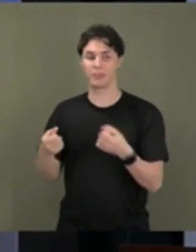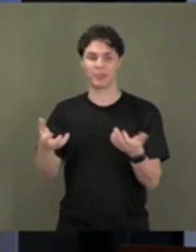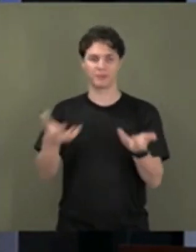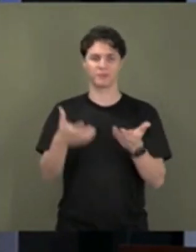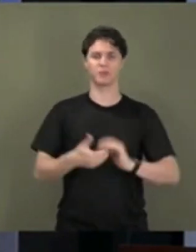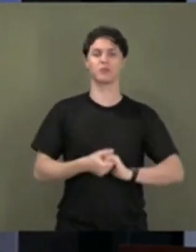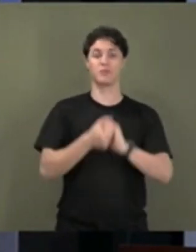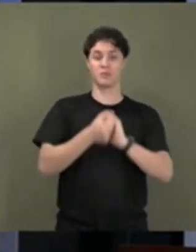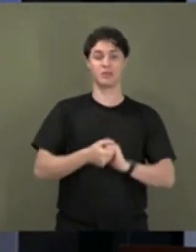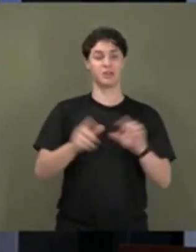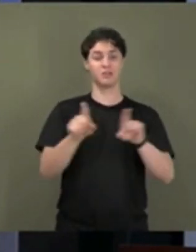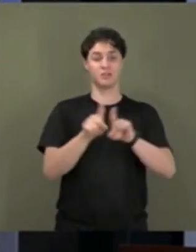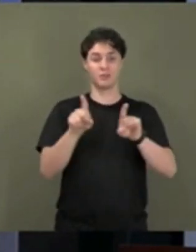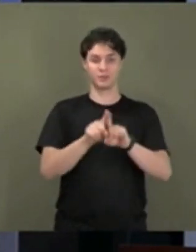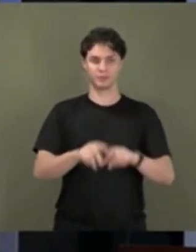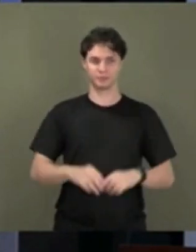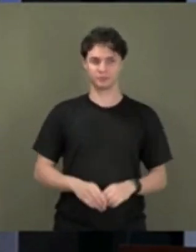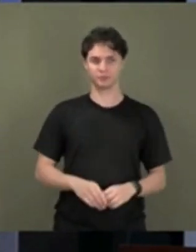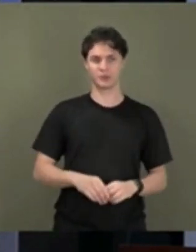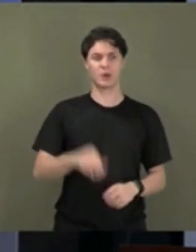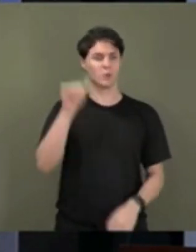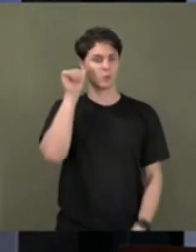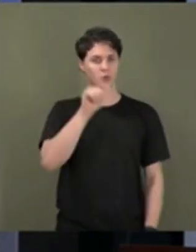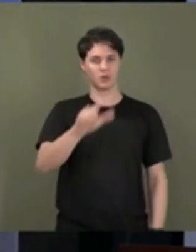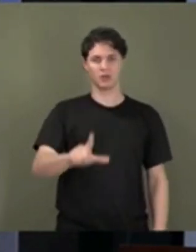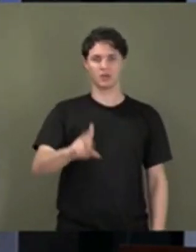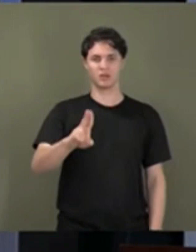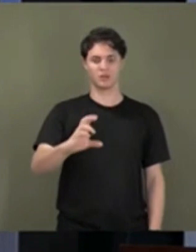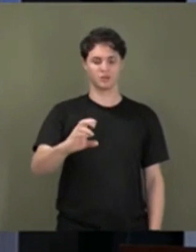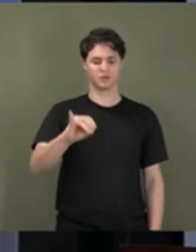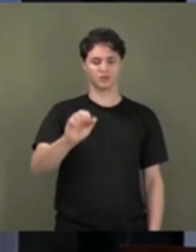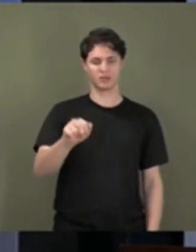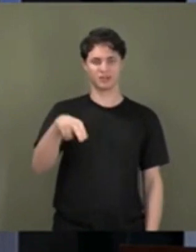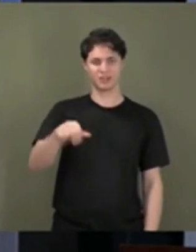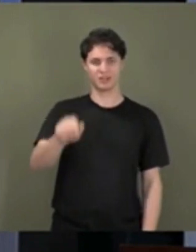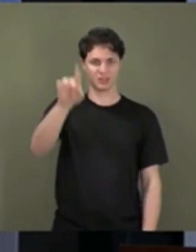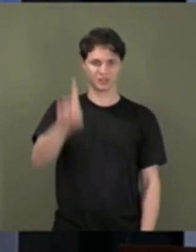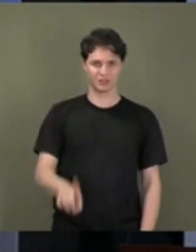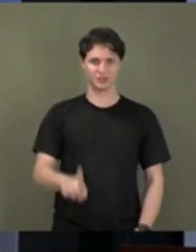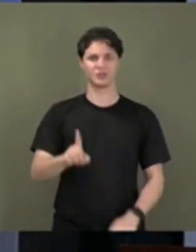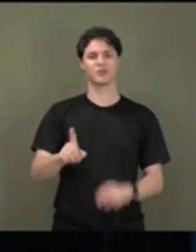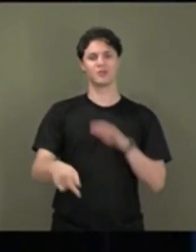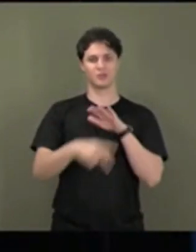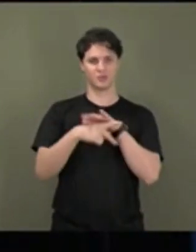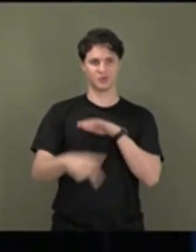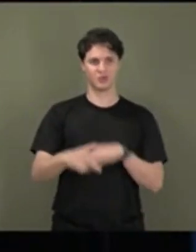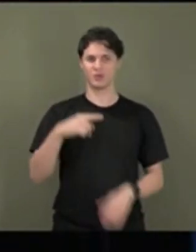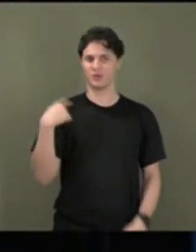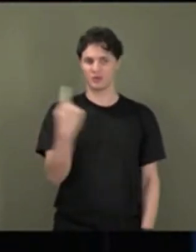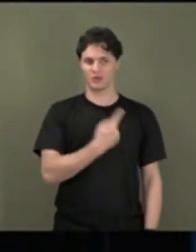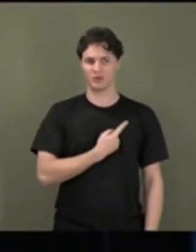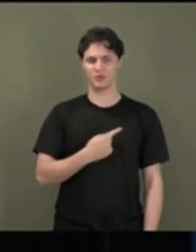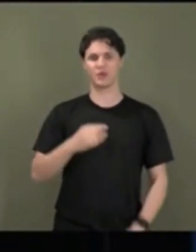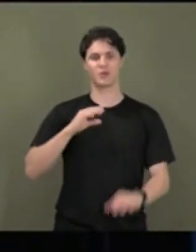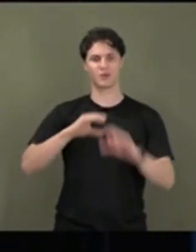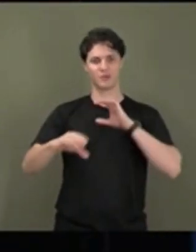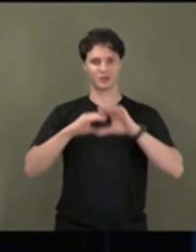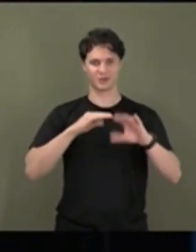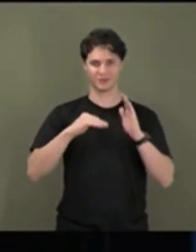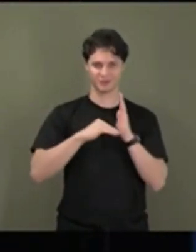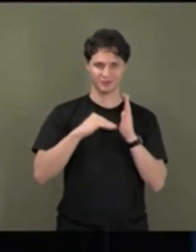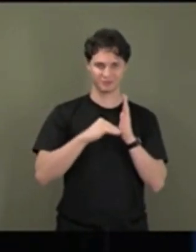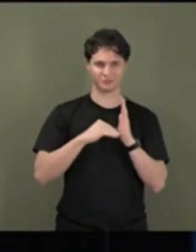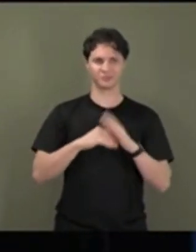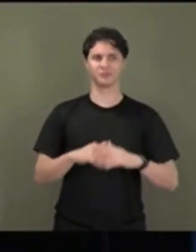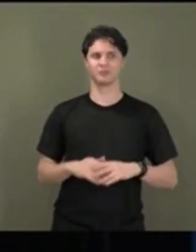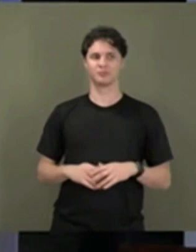a senhora Luciana Rodrigues, diretora em exercício aqui da comunicação do Senado da